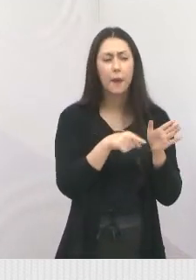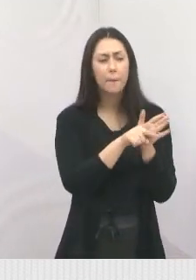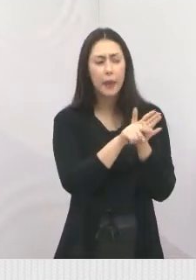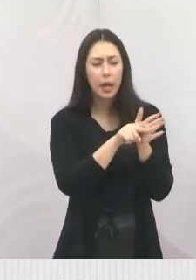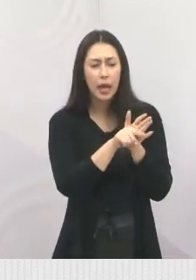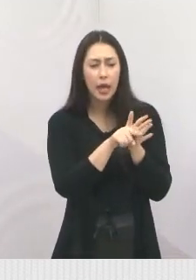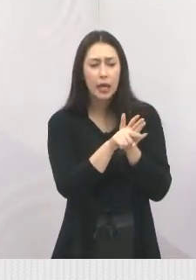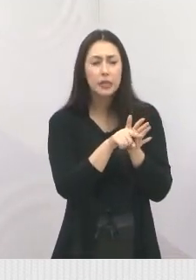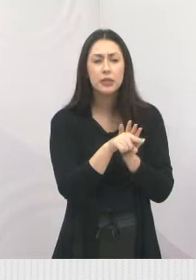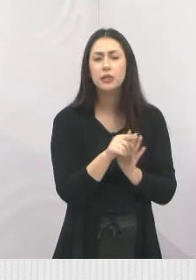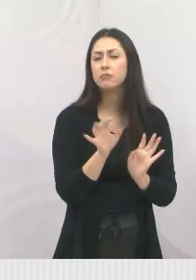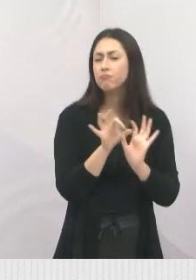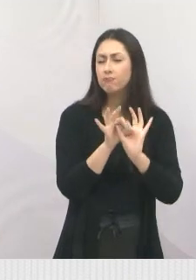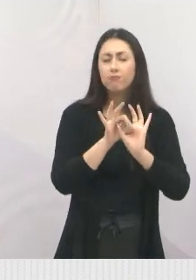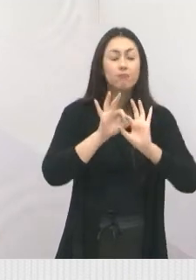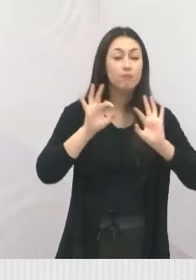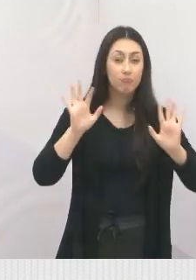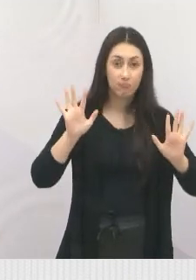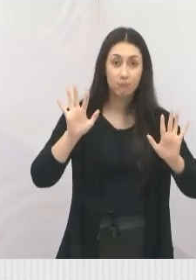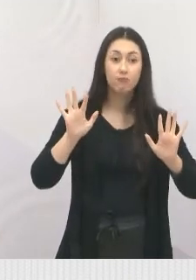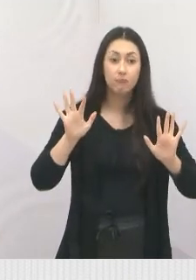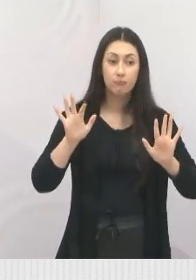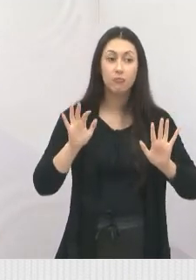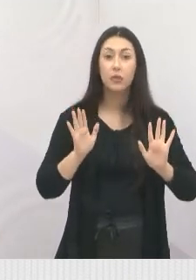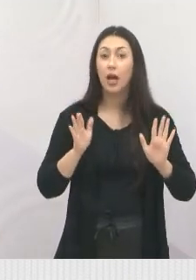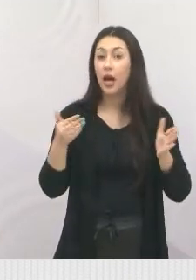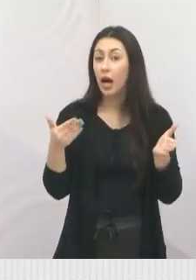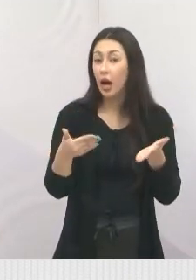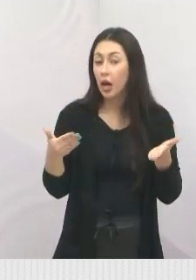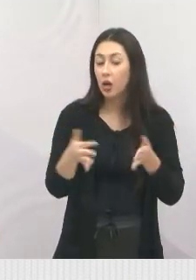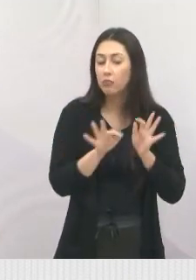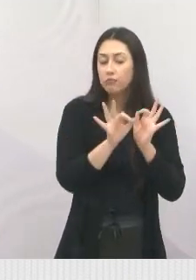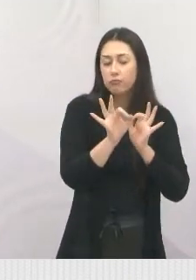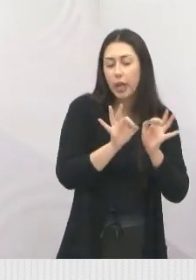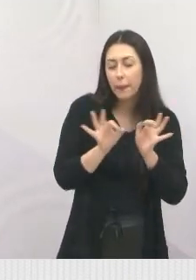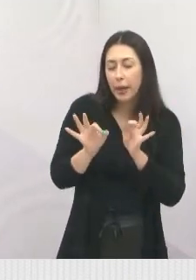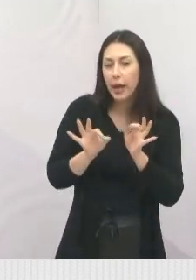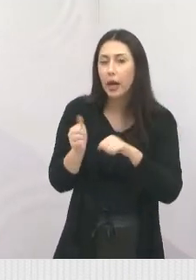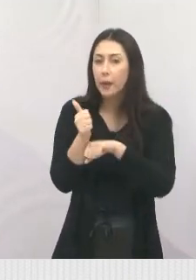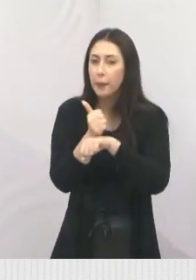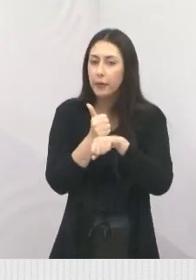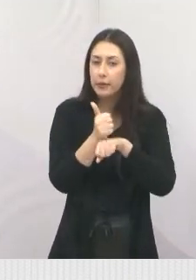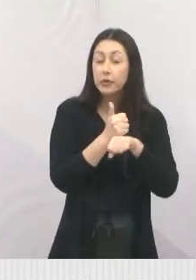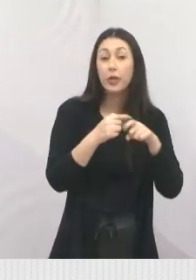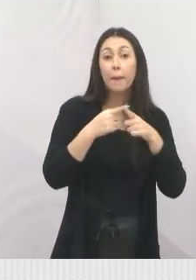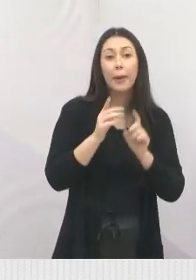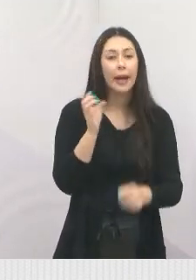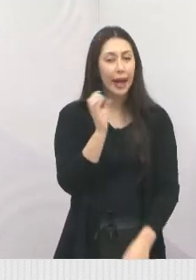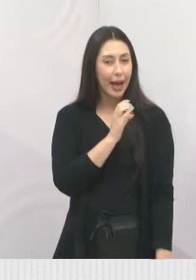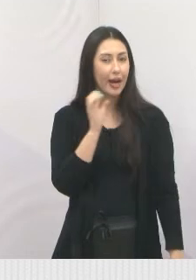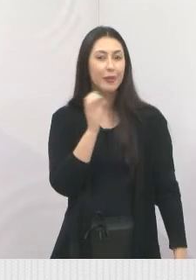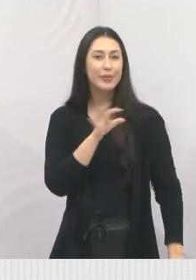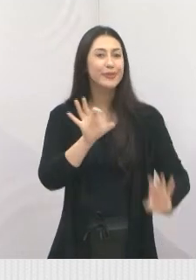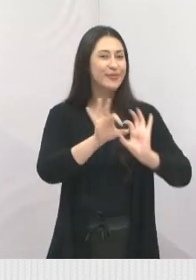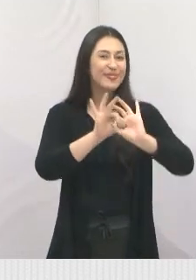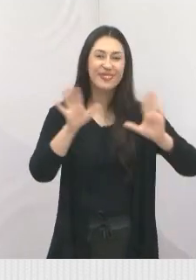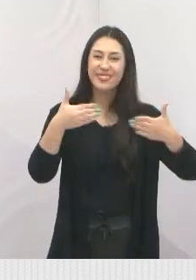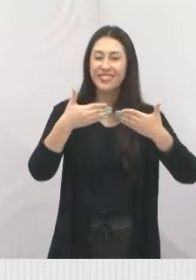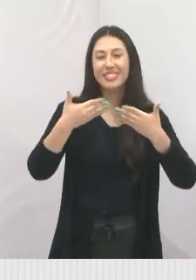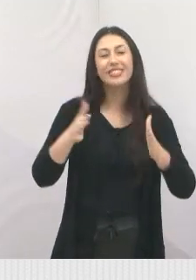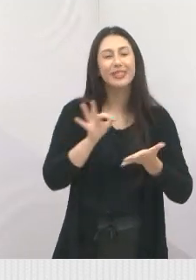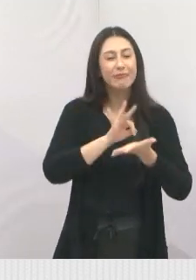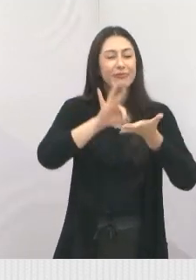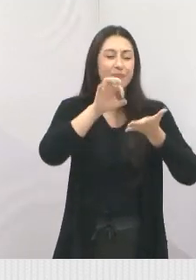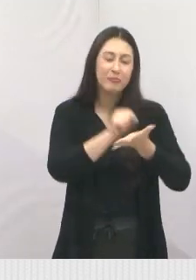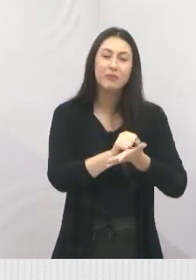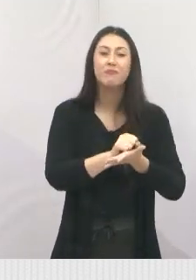ele estará à disposição em breve, ainda está tendo a capacitação dos profissionais, mas logo, logo, isso já está acontecendo em